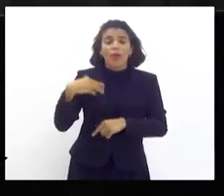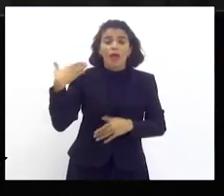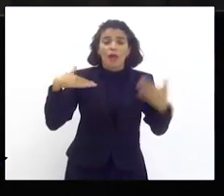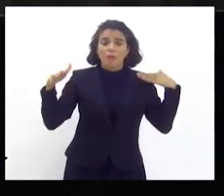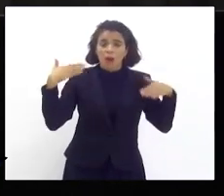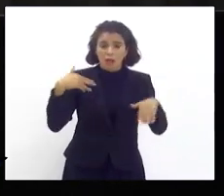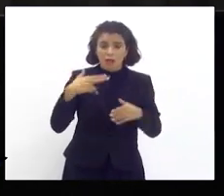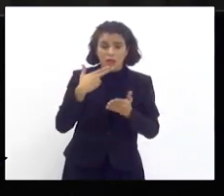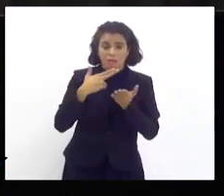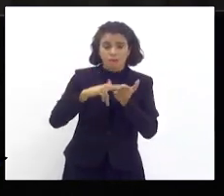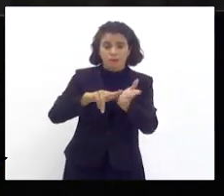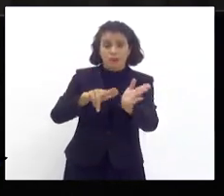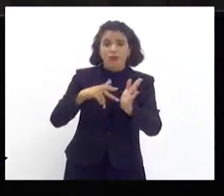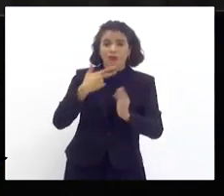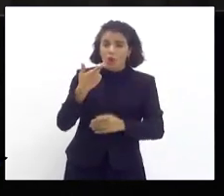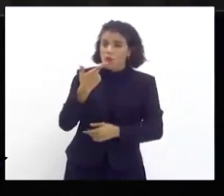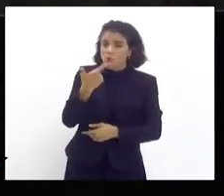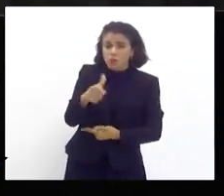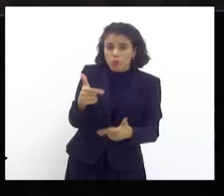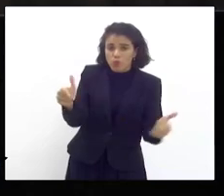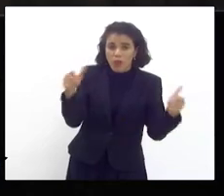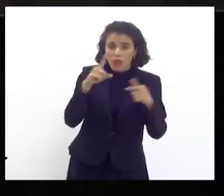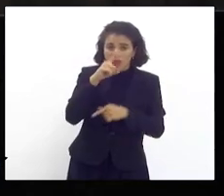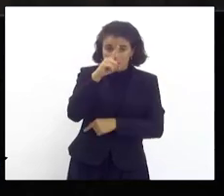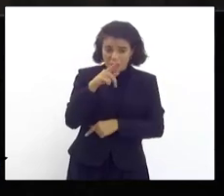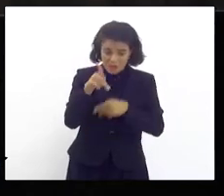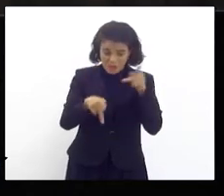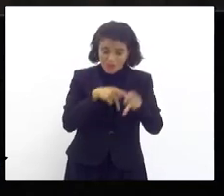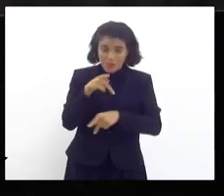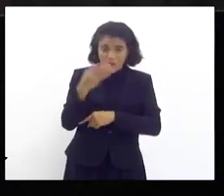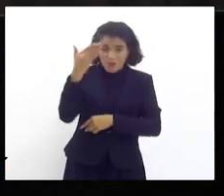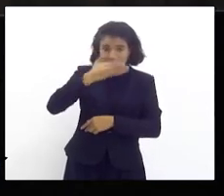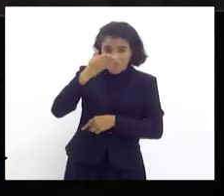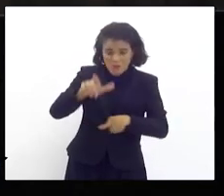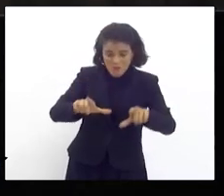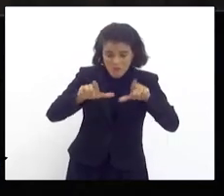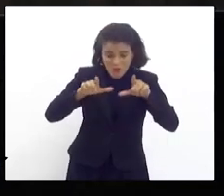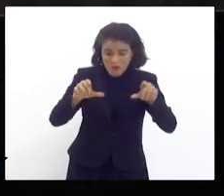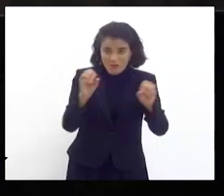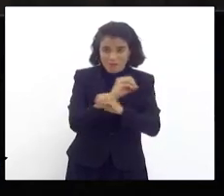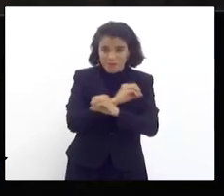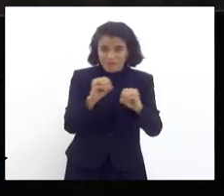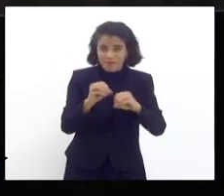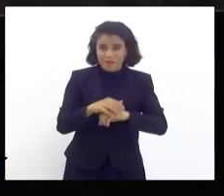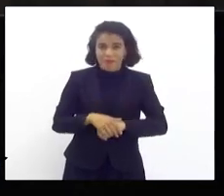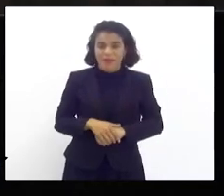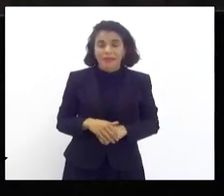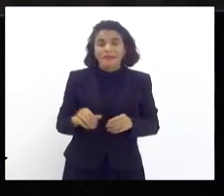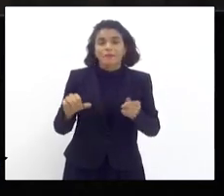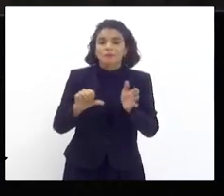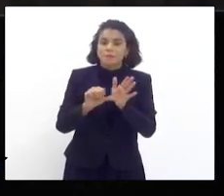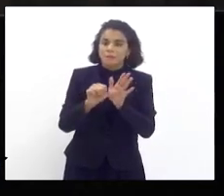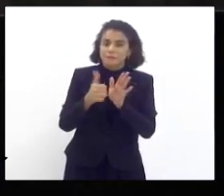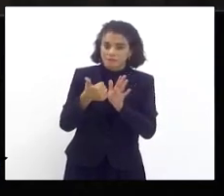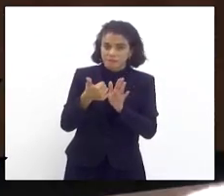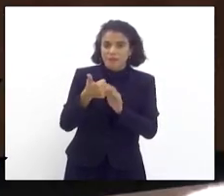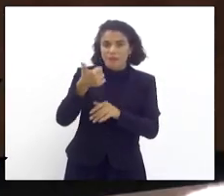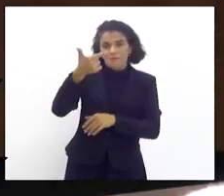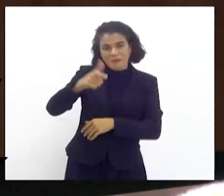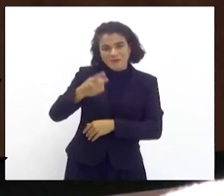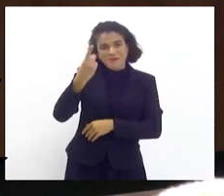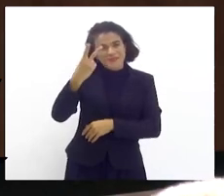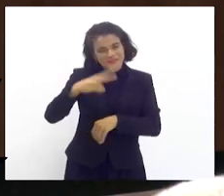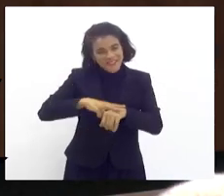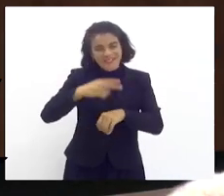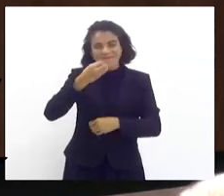uma nota dizendo que não corria risco, mas a população não recebeu essa nota. Deputado Luiz Cláudio. Primeiramente, mais uma vez, boa